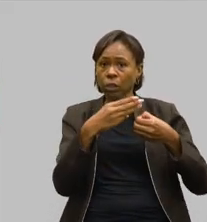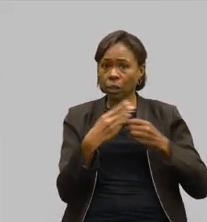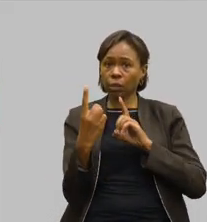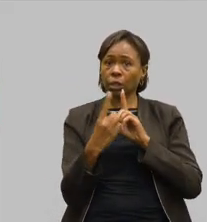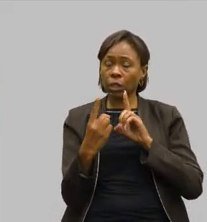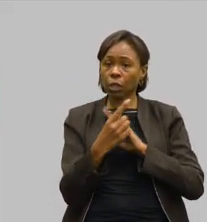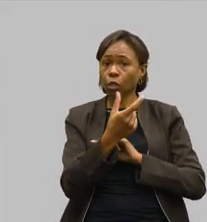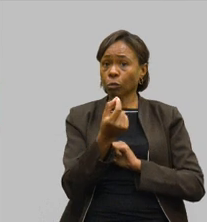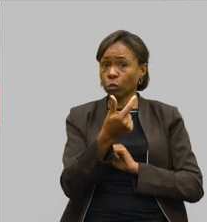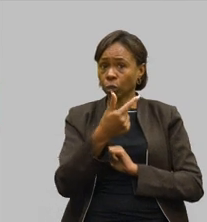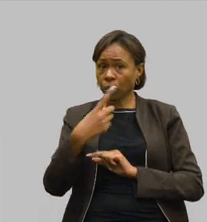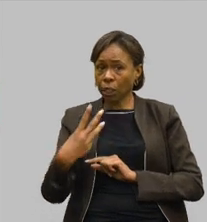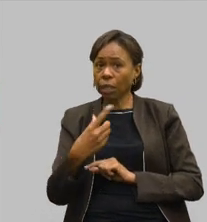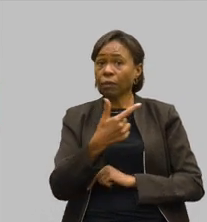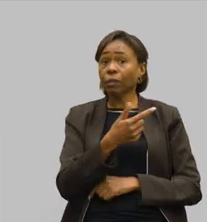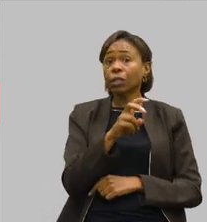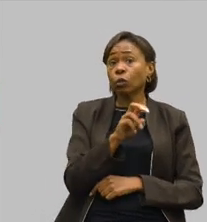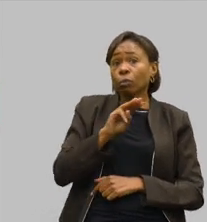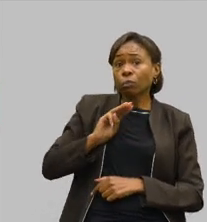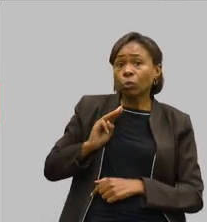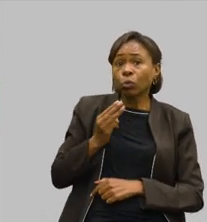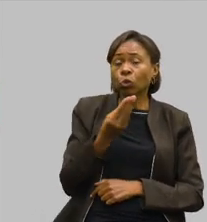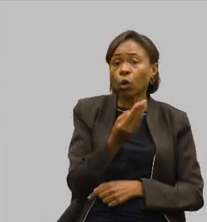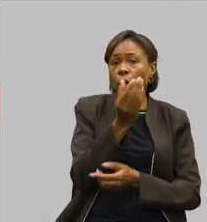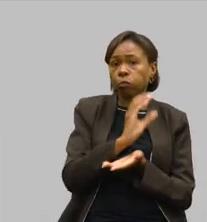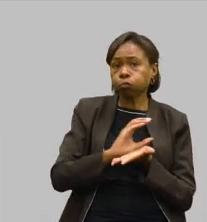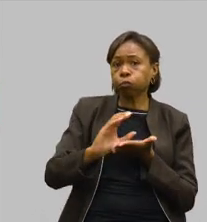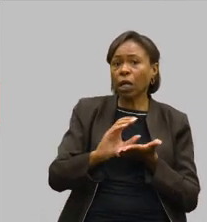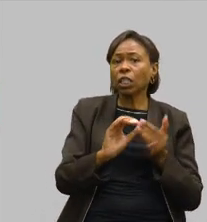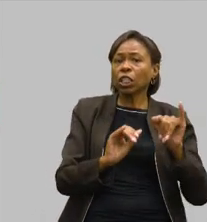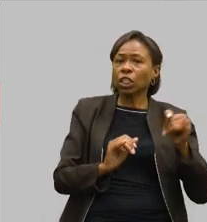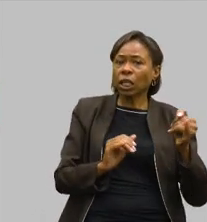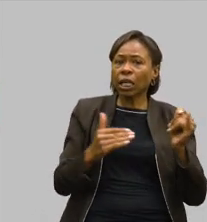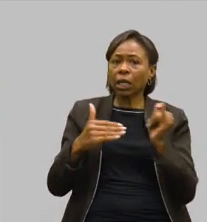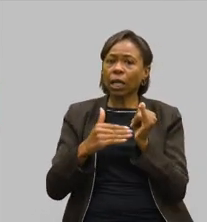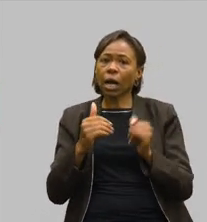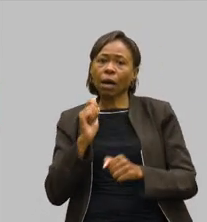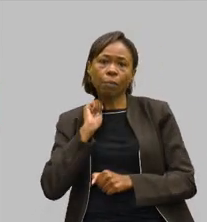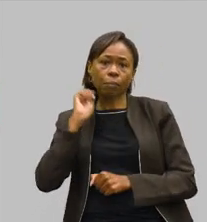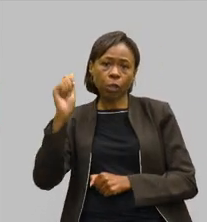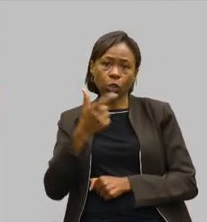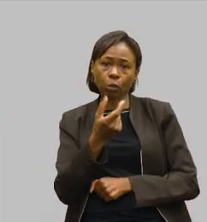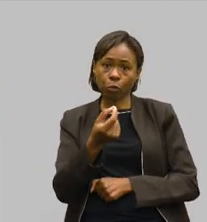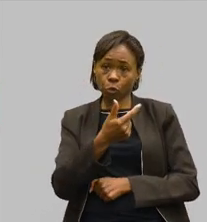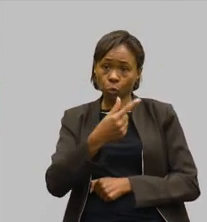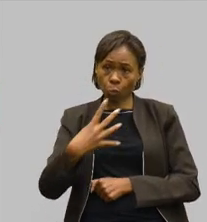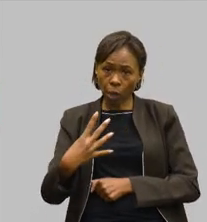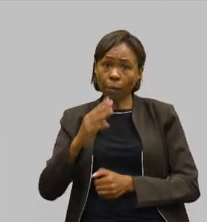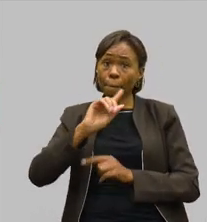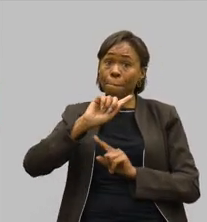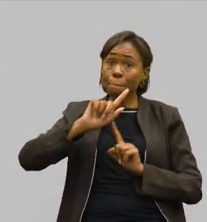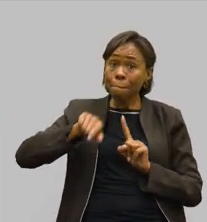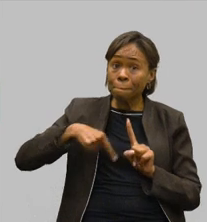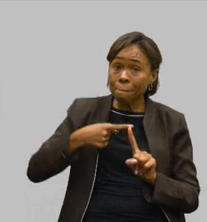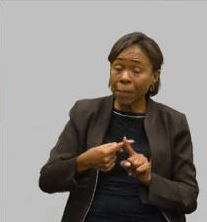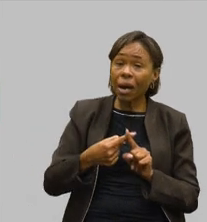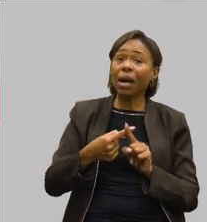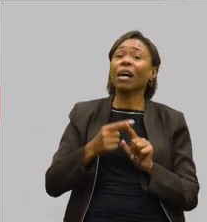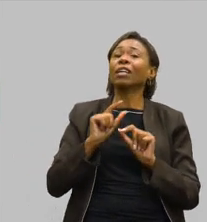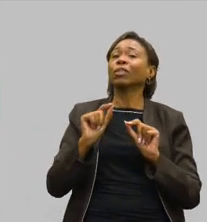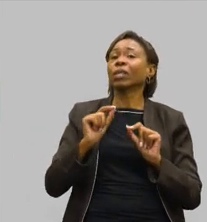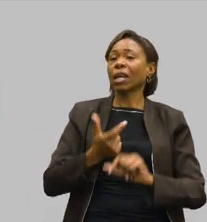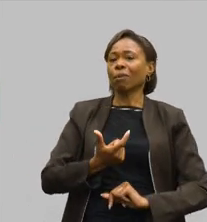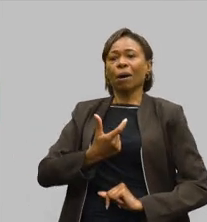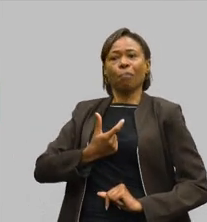em 2023, 25 milhões repassados de janeiro a abril de 2024. E, mais uma vez, temos uma medalhinha